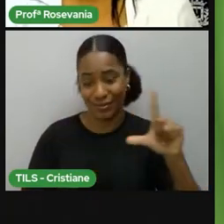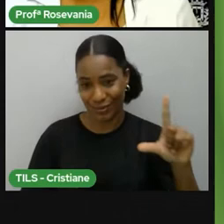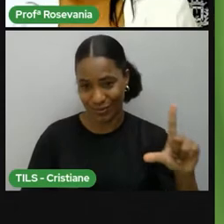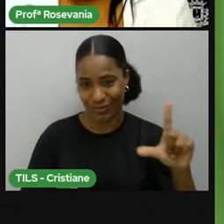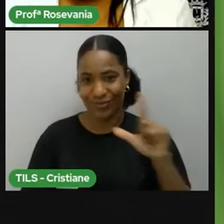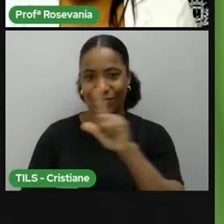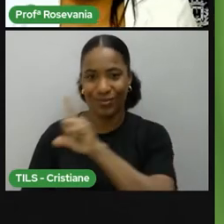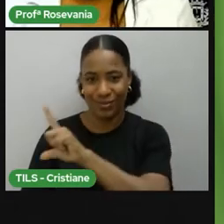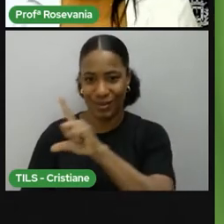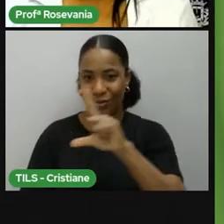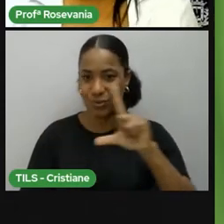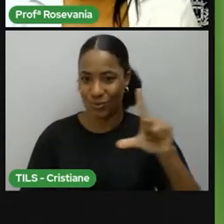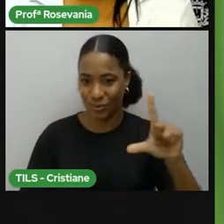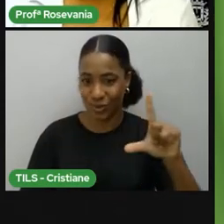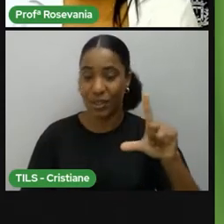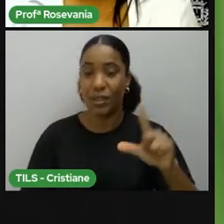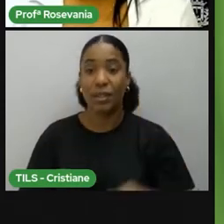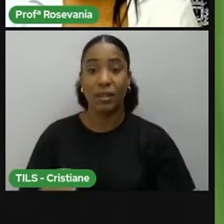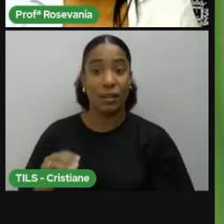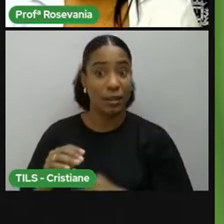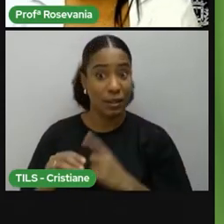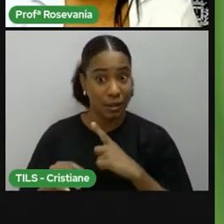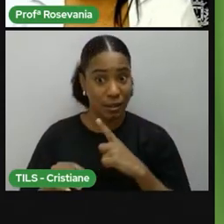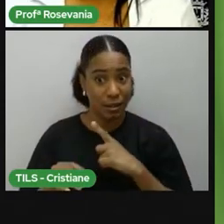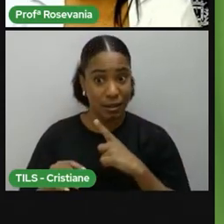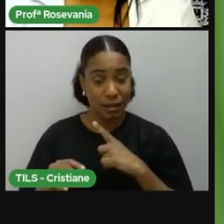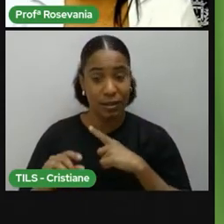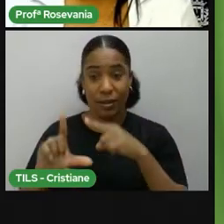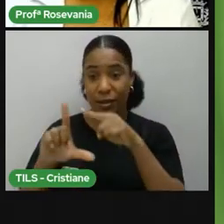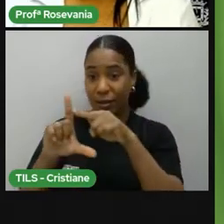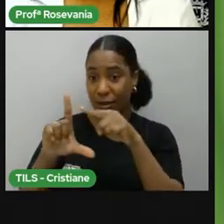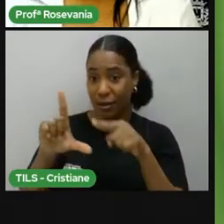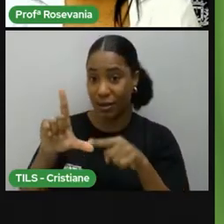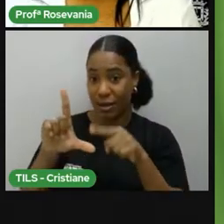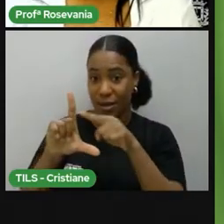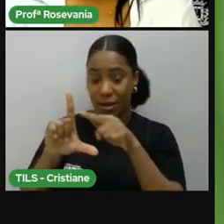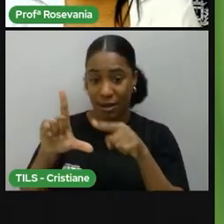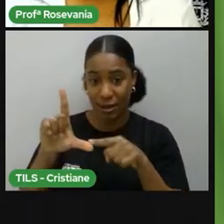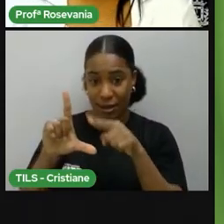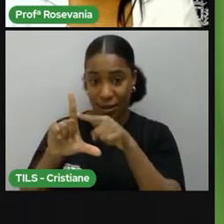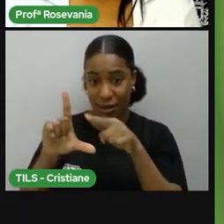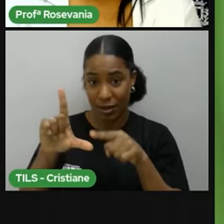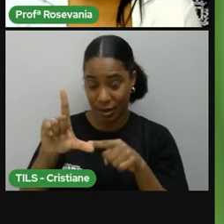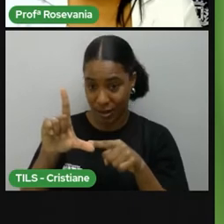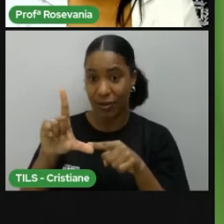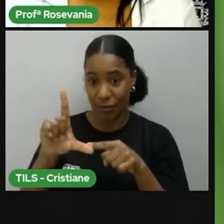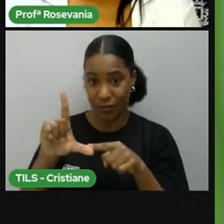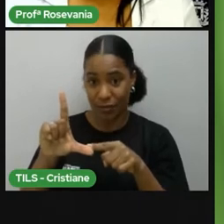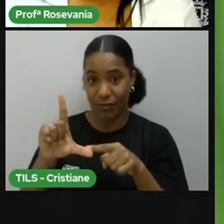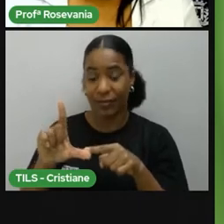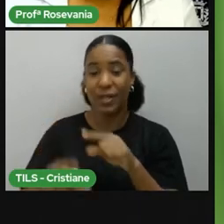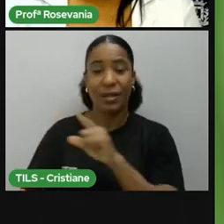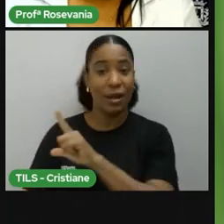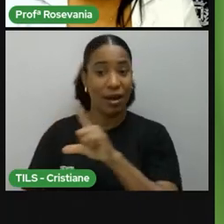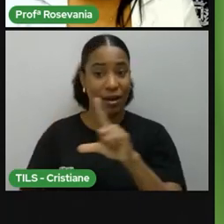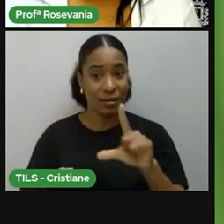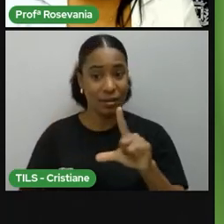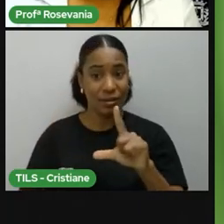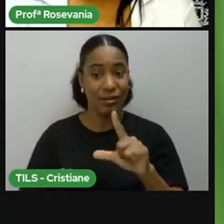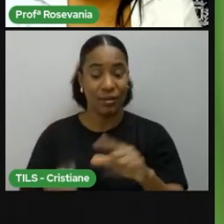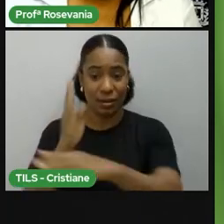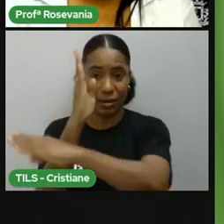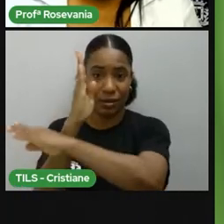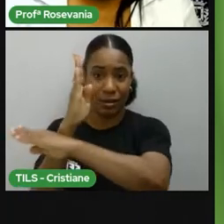em graus. Então, perceba, ó, que eu coloco lá Equador, eu tenho a latitude de zero grau.